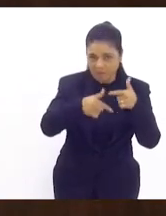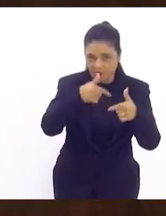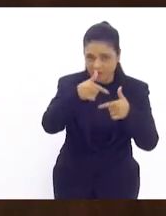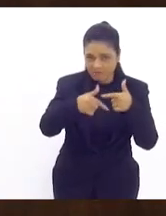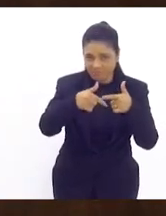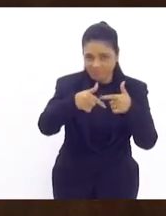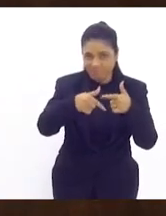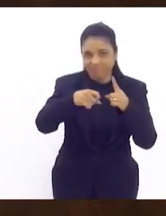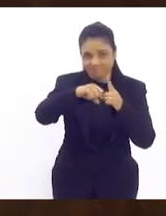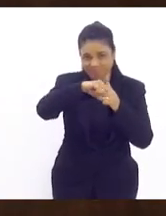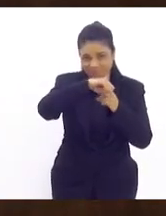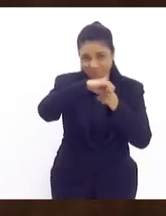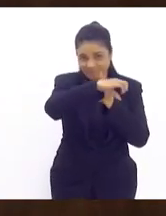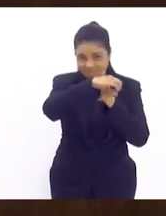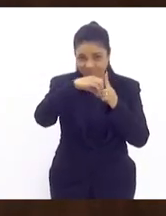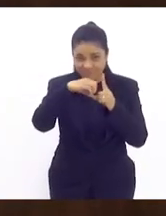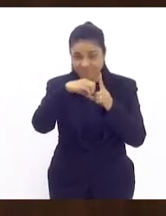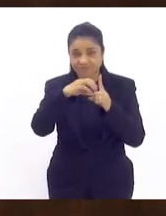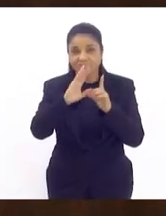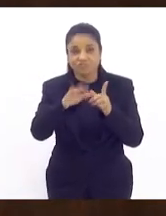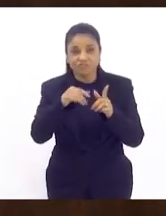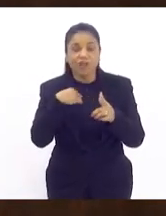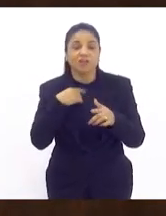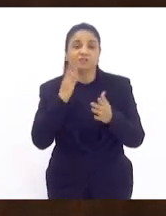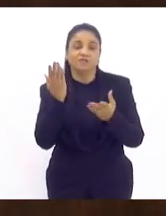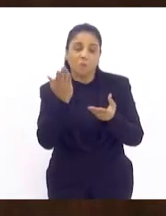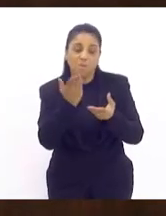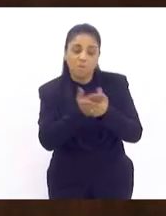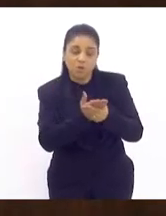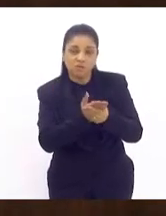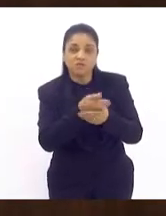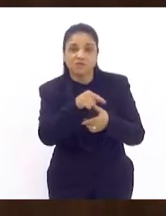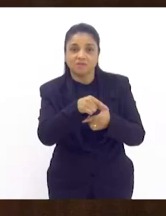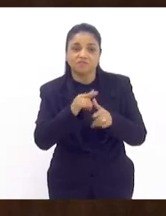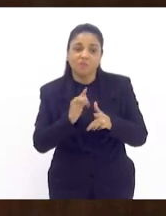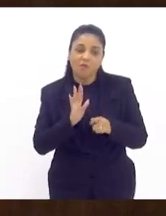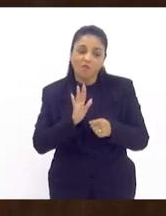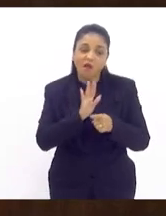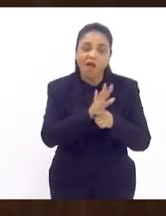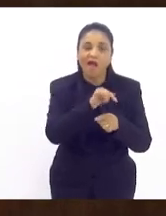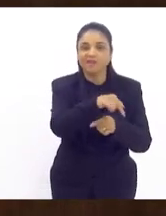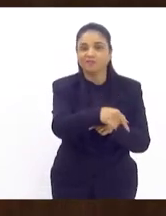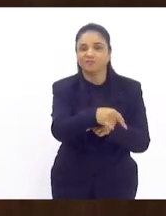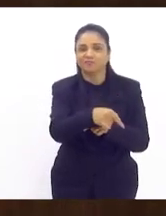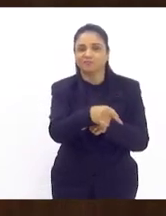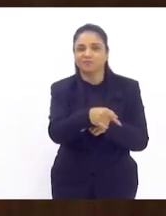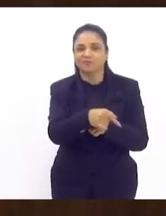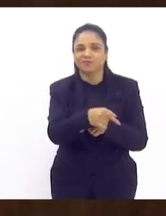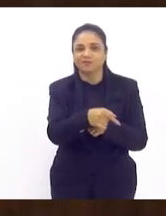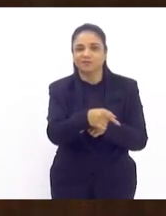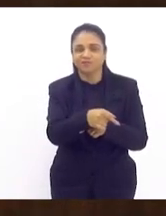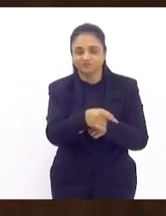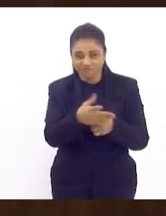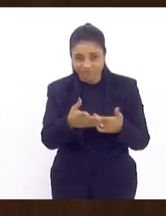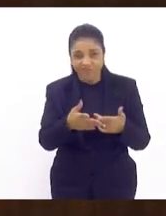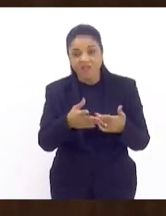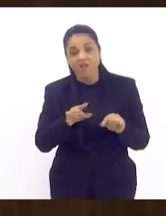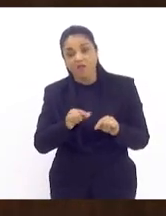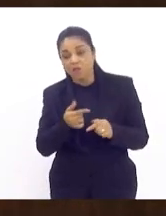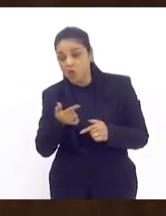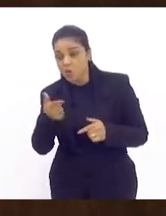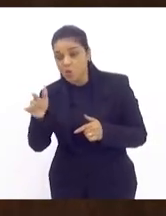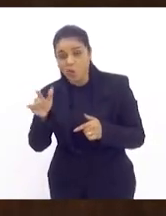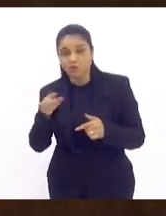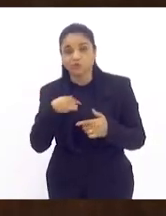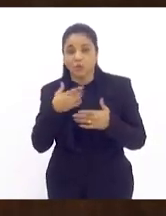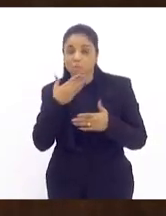utilizados processos e subterfúgios para impedir que aqueles e que aquelas que legitimamente reivindicavam